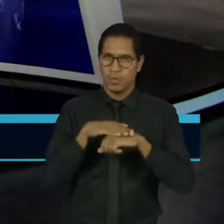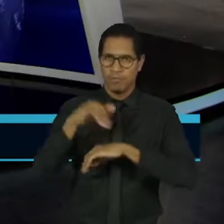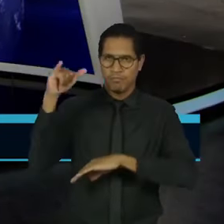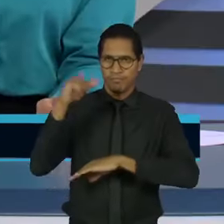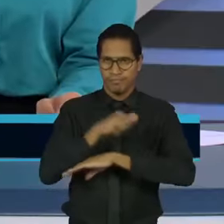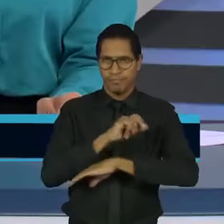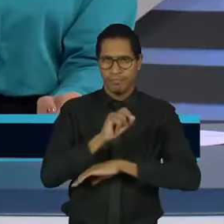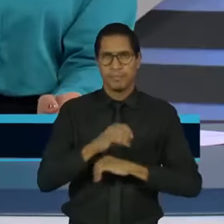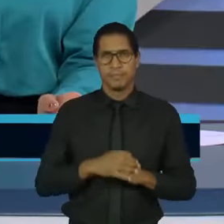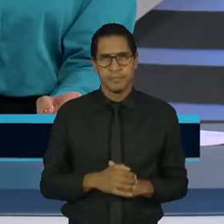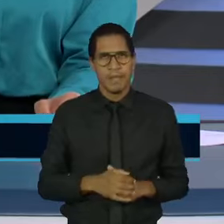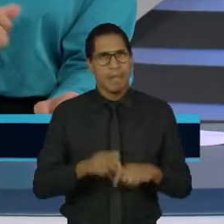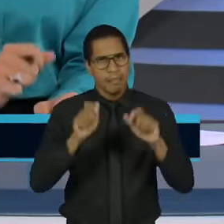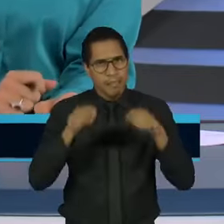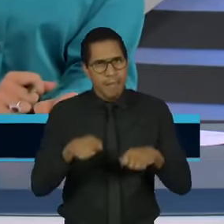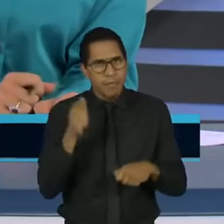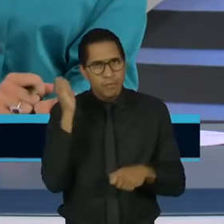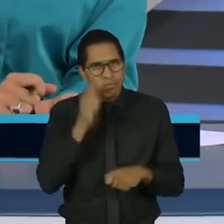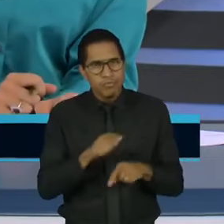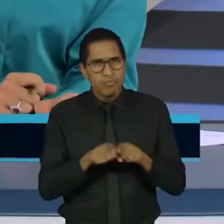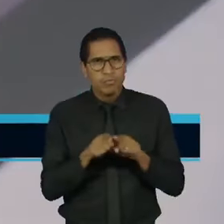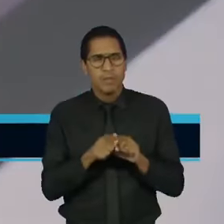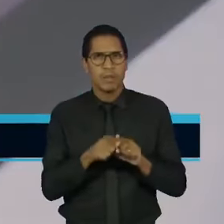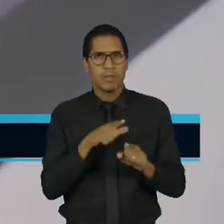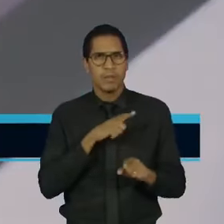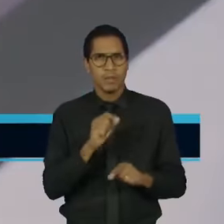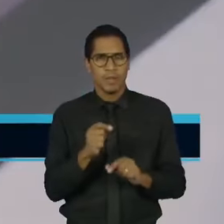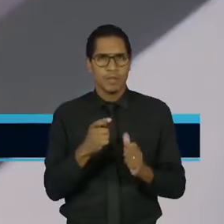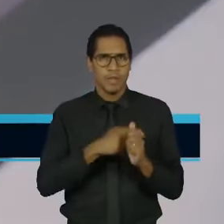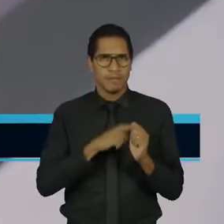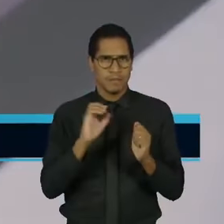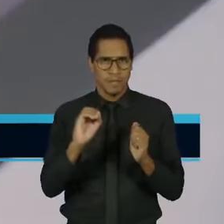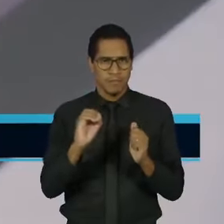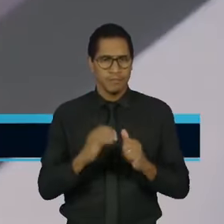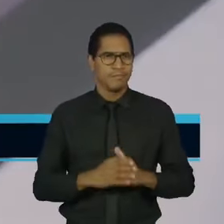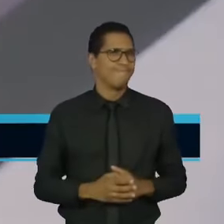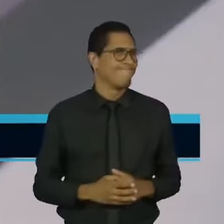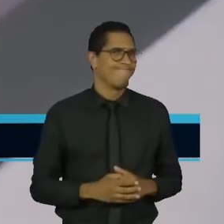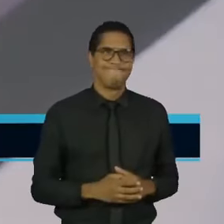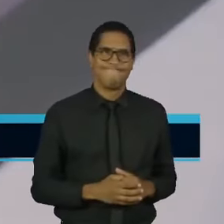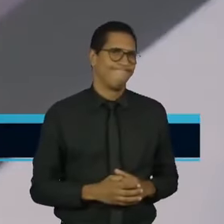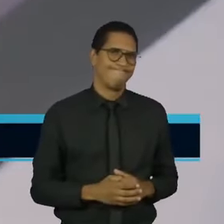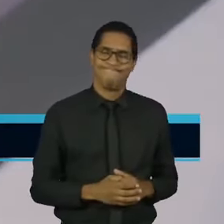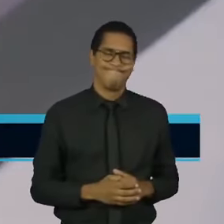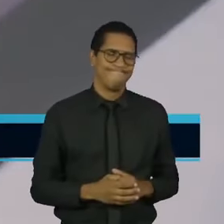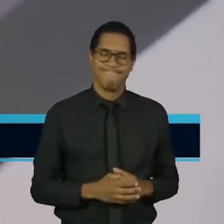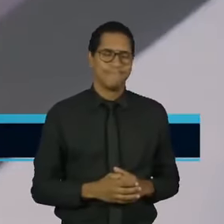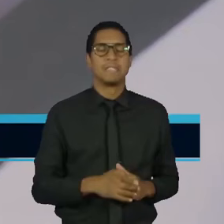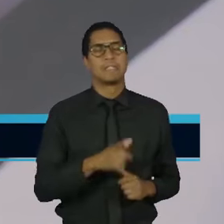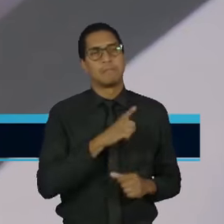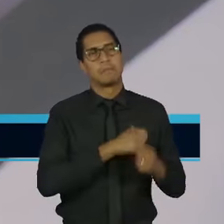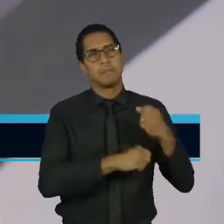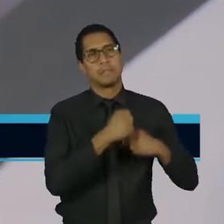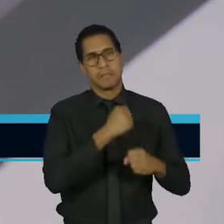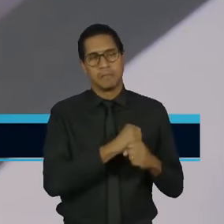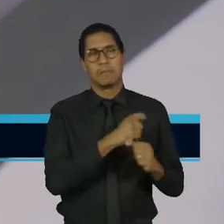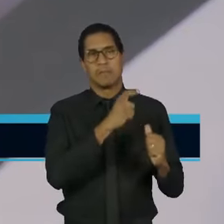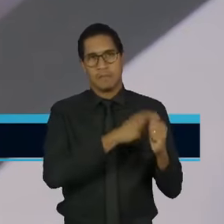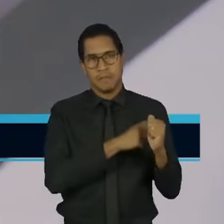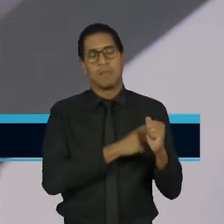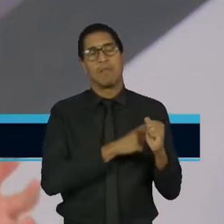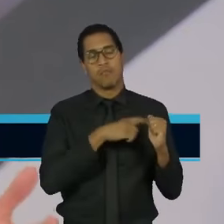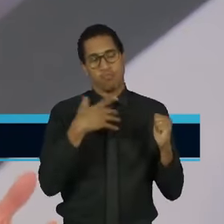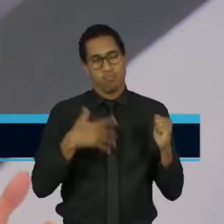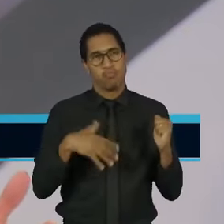finalizar, há como cumprir essa meta de déficit zero? Muito difícil, Karen. O déficit do ano passado foi alto, foi mais